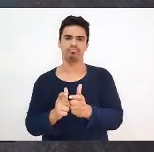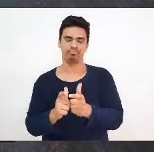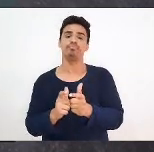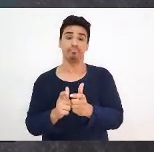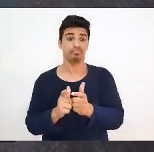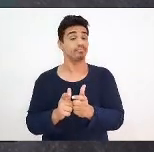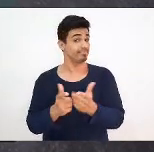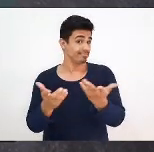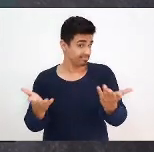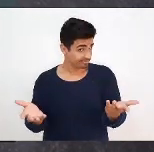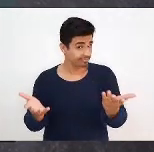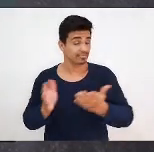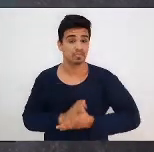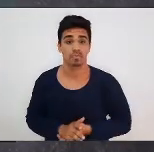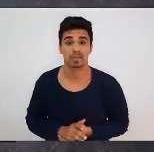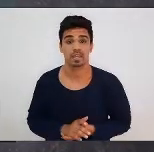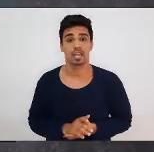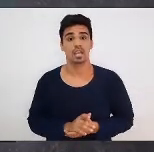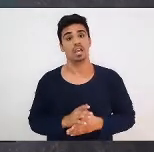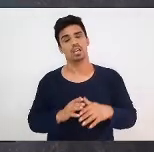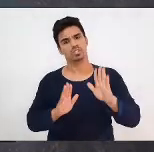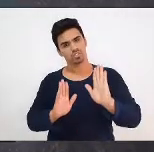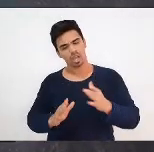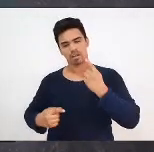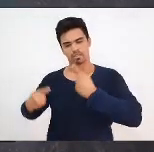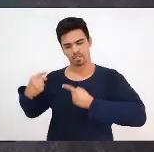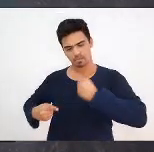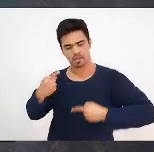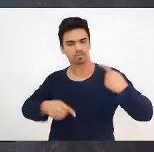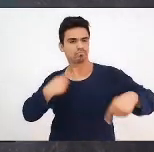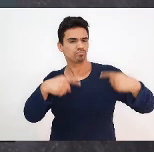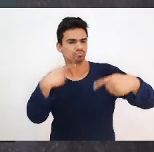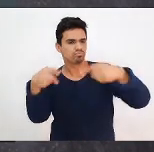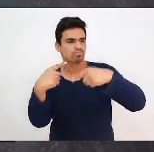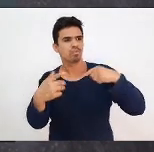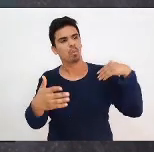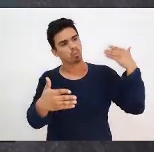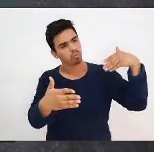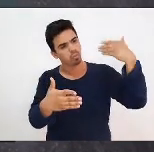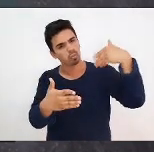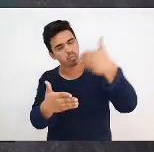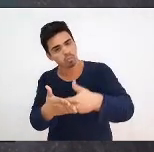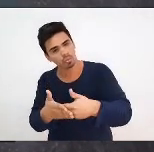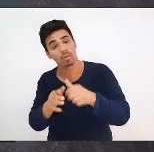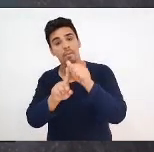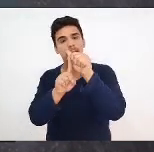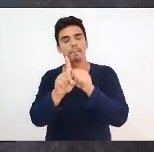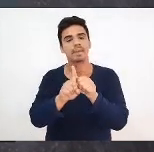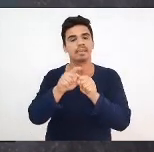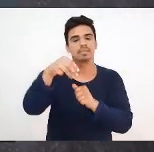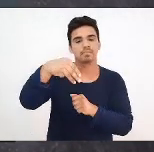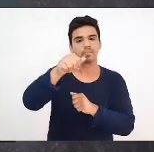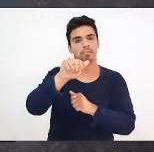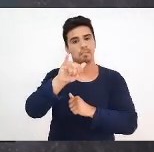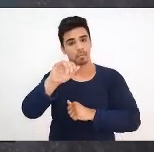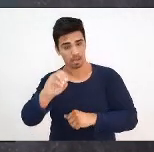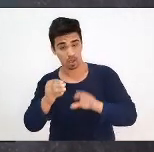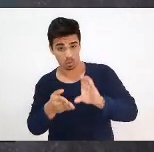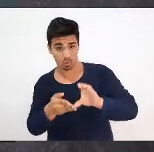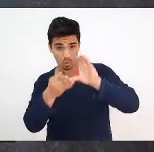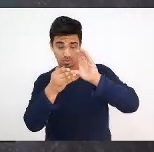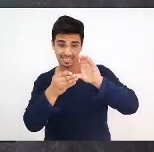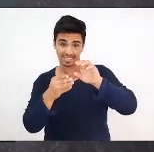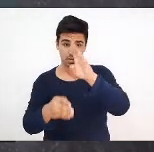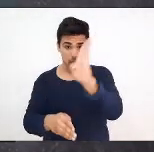vimos fazendo essas discussões em maio o Conselho Nacional de Educação soltou um parecer